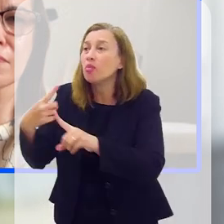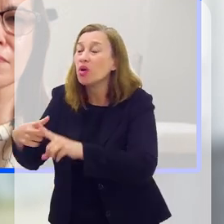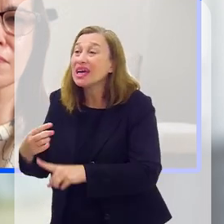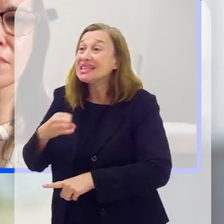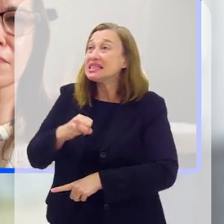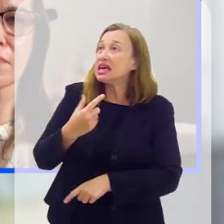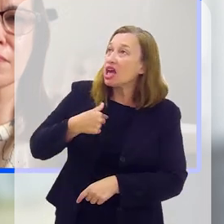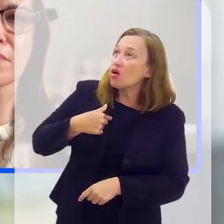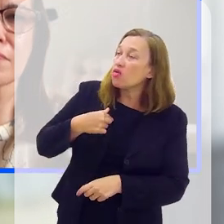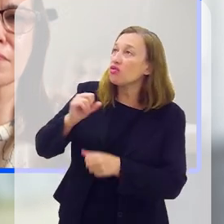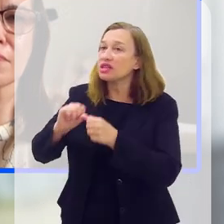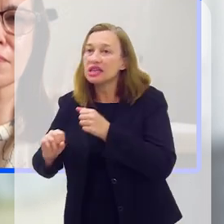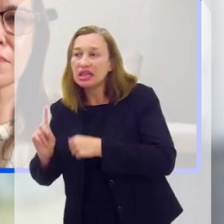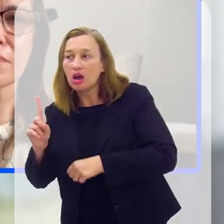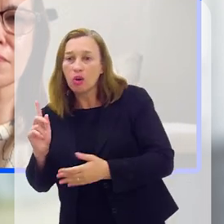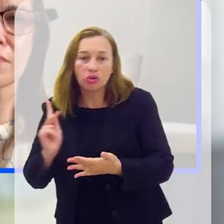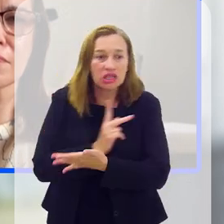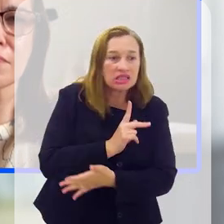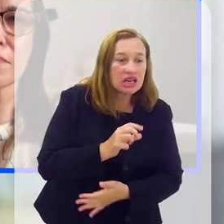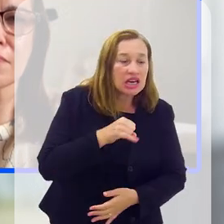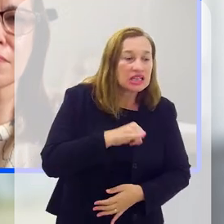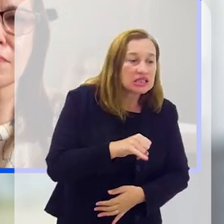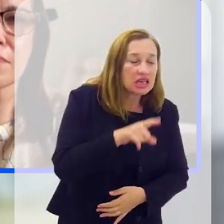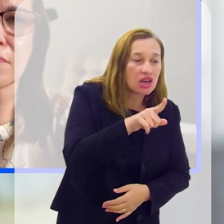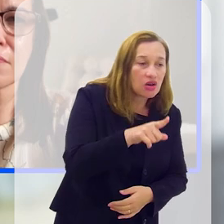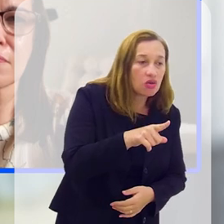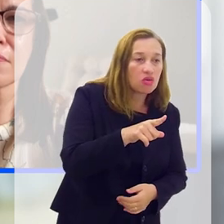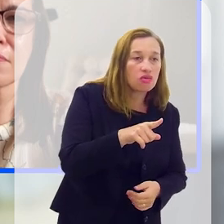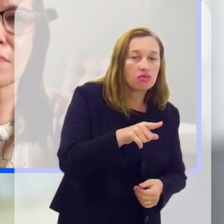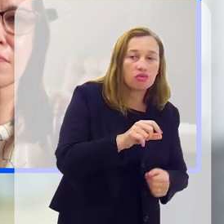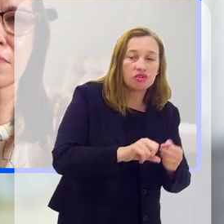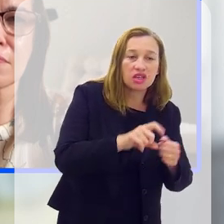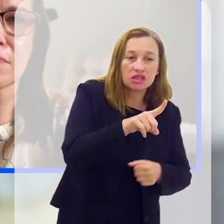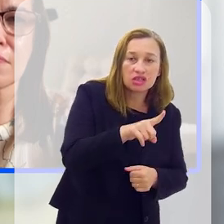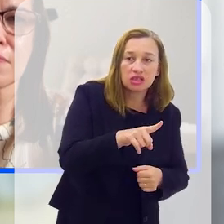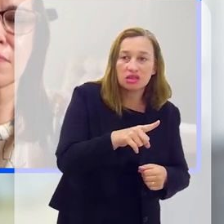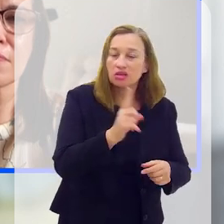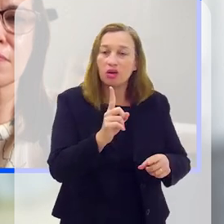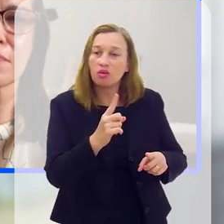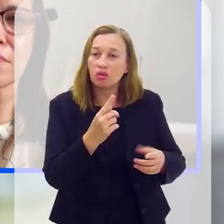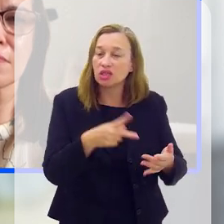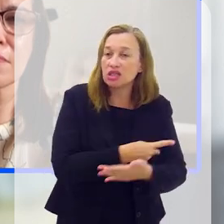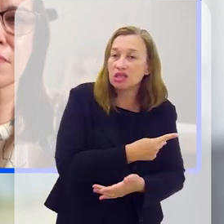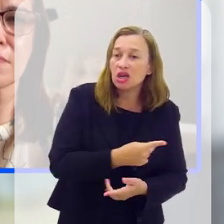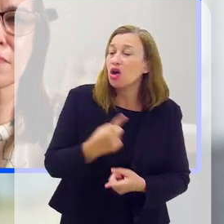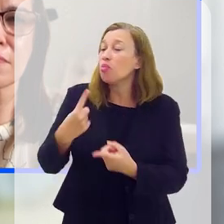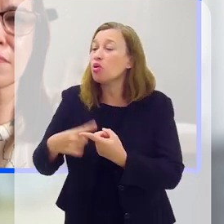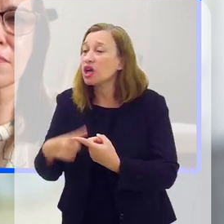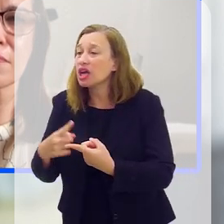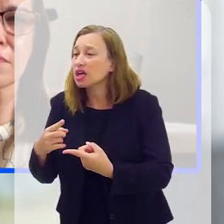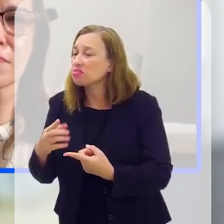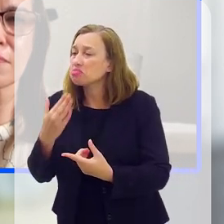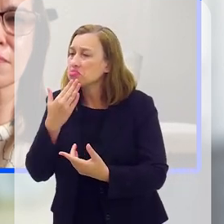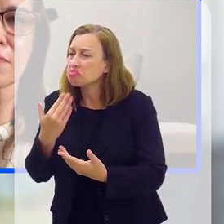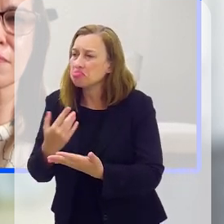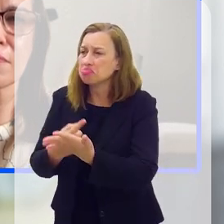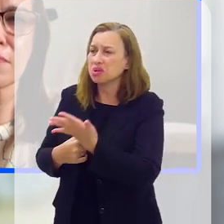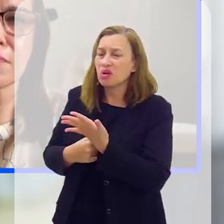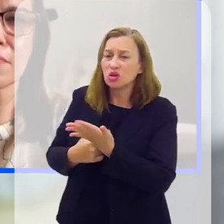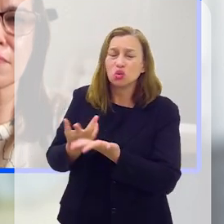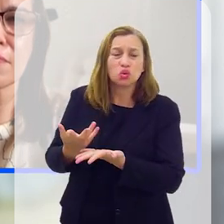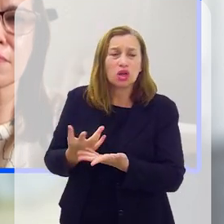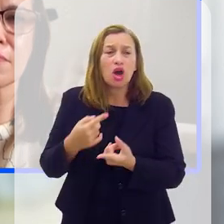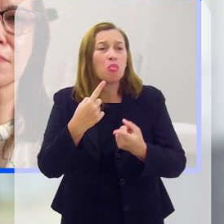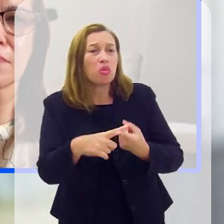porquês, e se eu tivesse feito isso, não teria acontecido, e se eu não tivesse feito aquilo, por que que fez, por que que não fez, por que que não me pediu